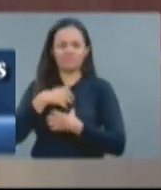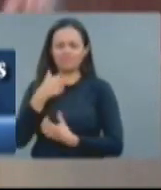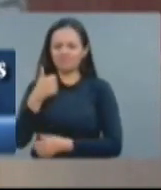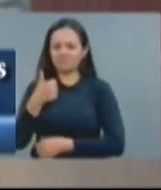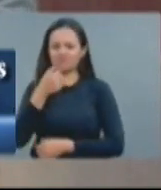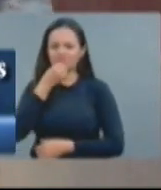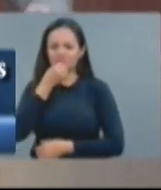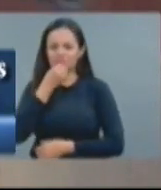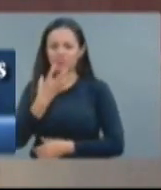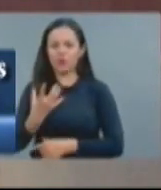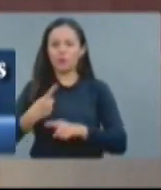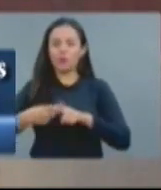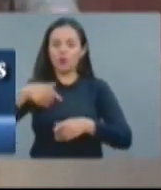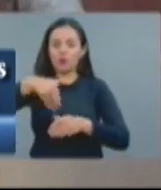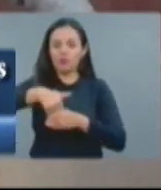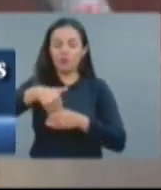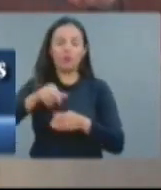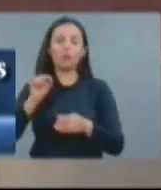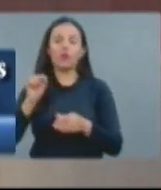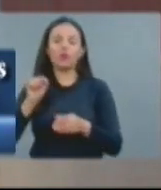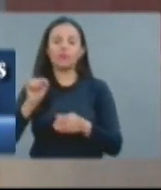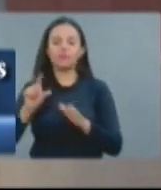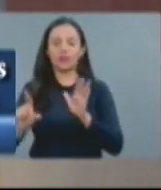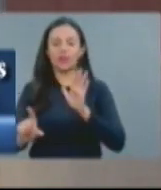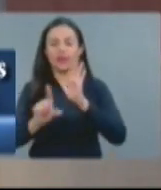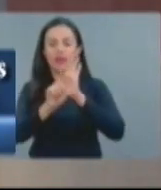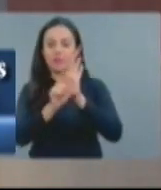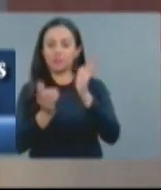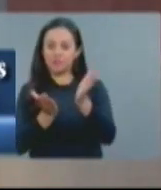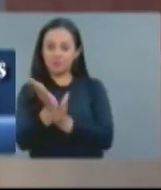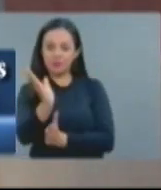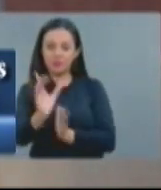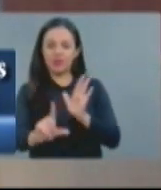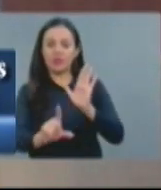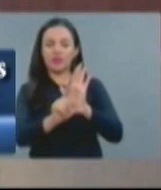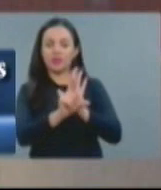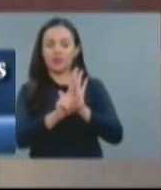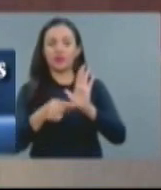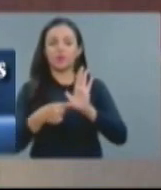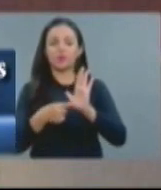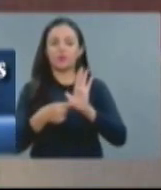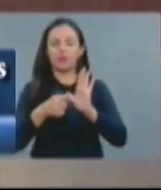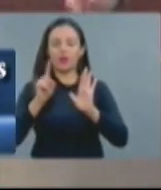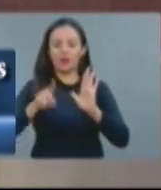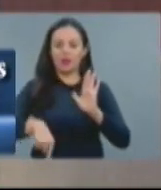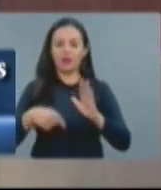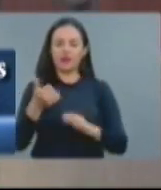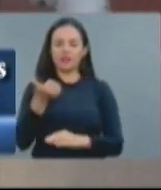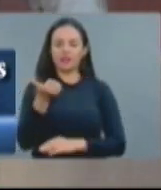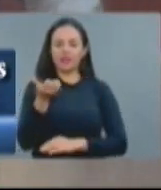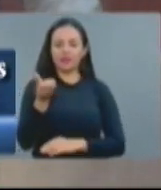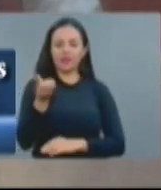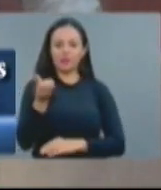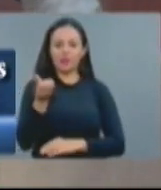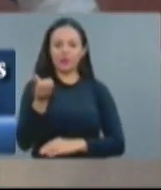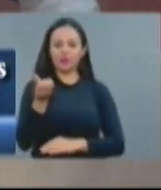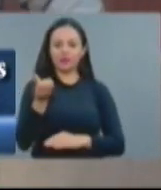segunda votação a lei da redução da maioridade penal.